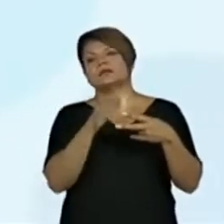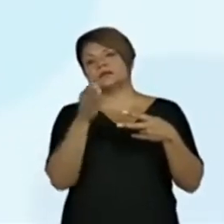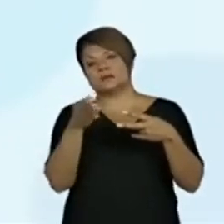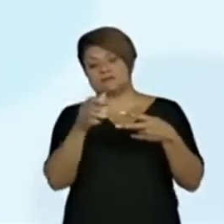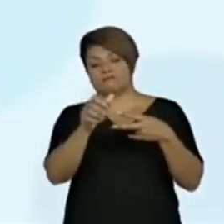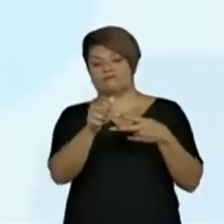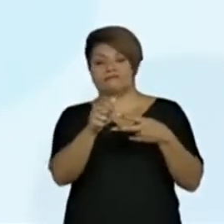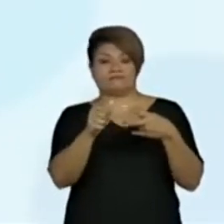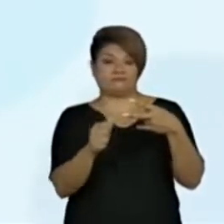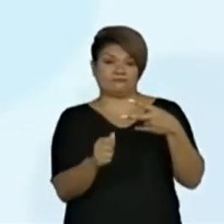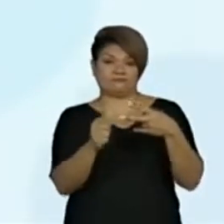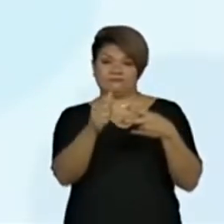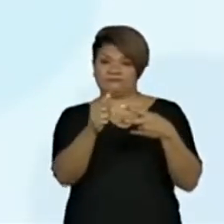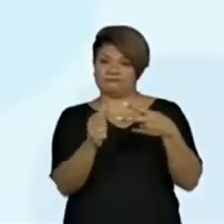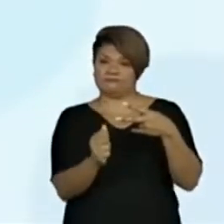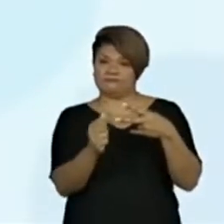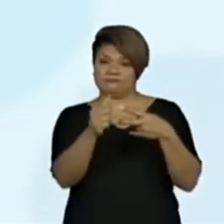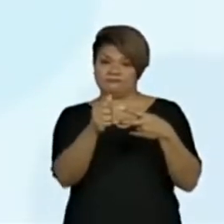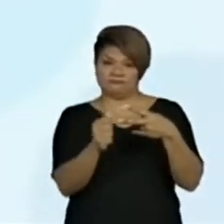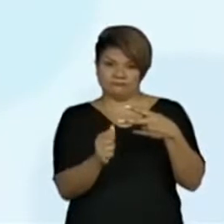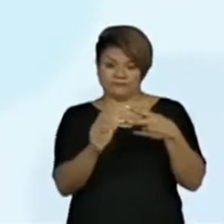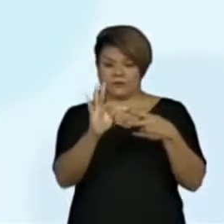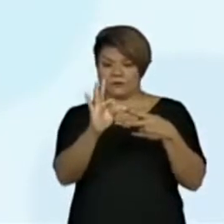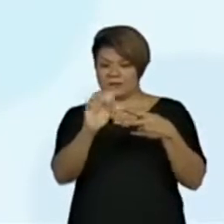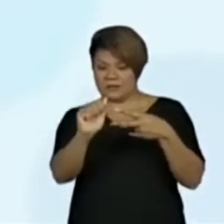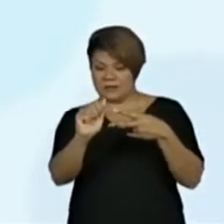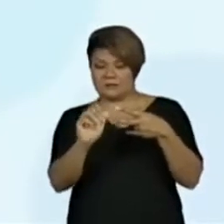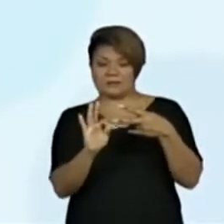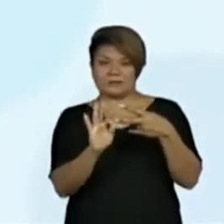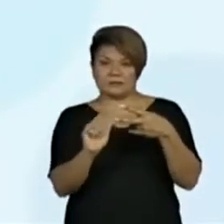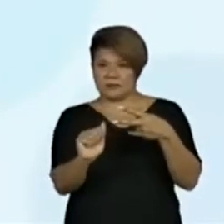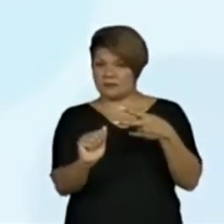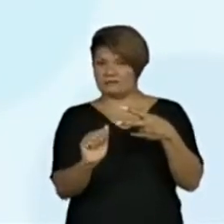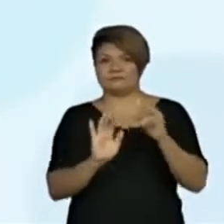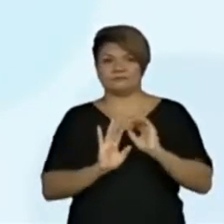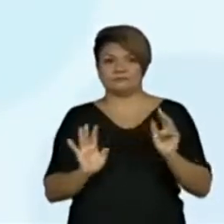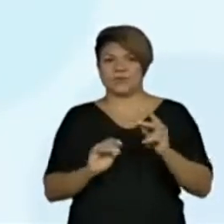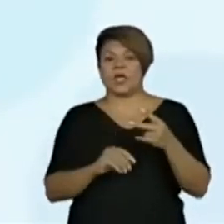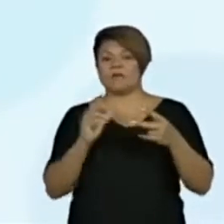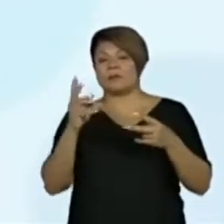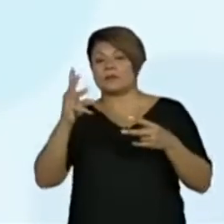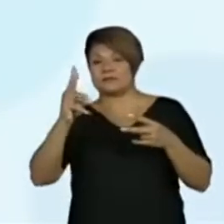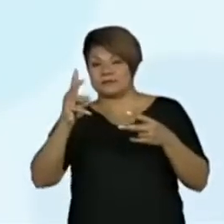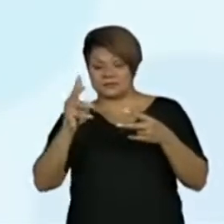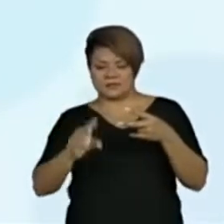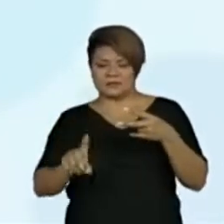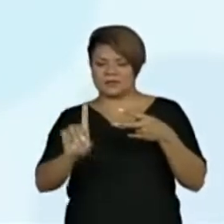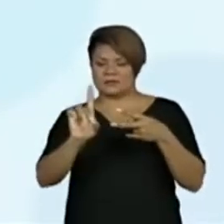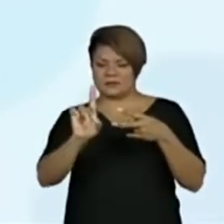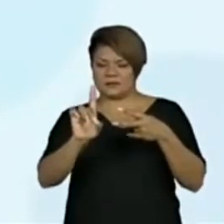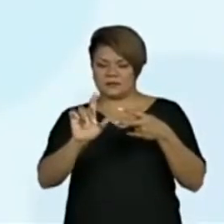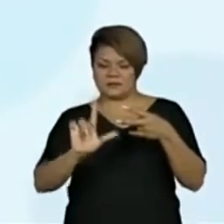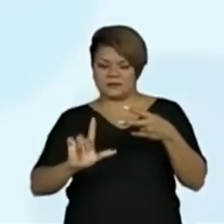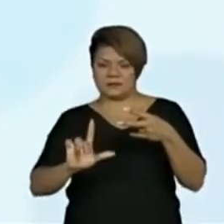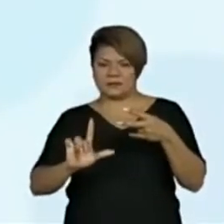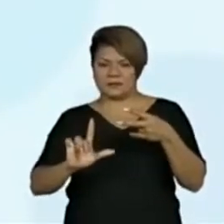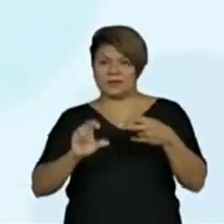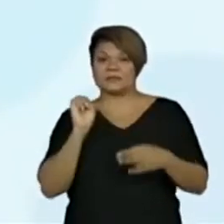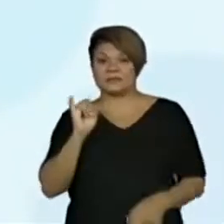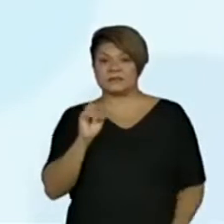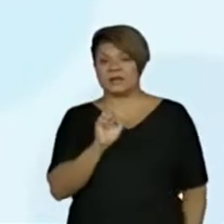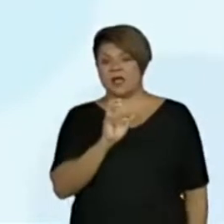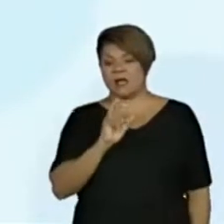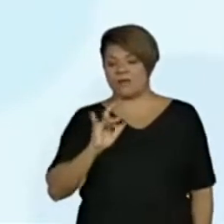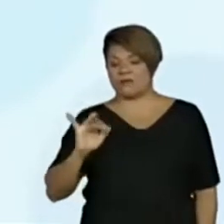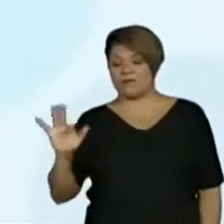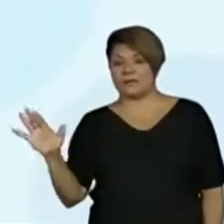Também é igual. Então, eu vou para a terceira letra. Eu tenho um D e eu tenho um L. Se a gente for no nosso alfabeto, olha